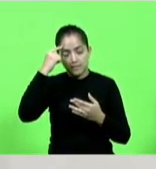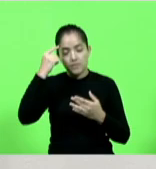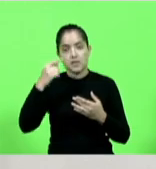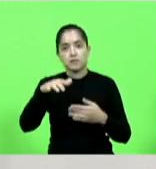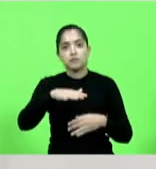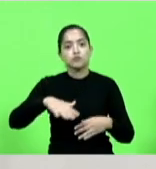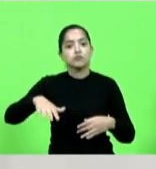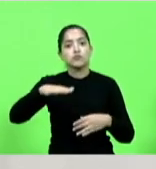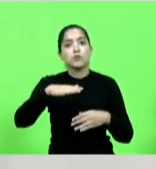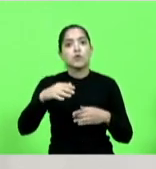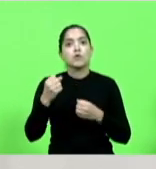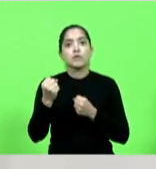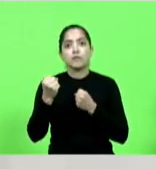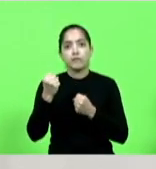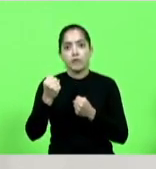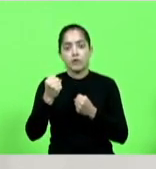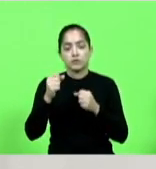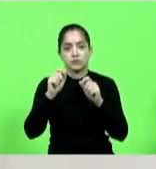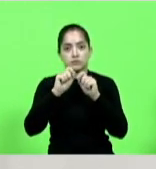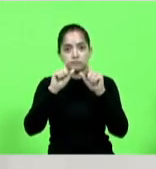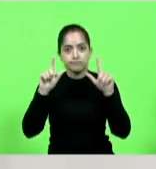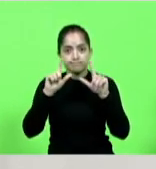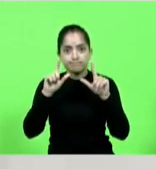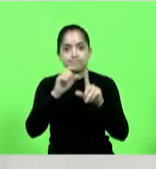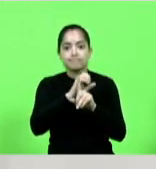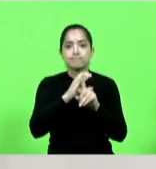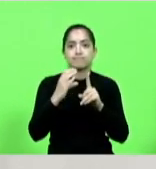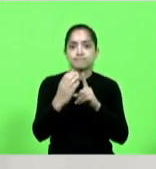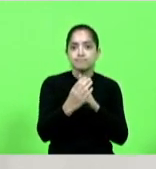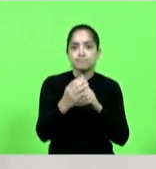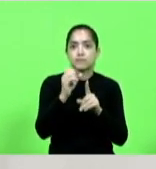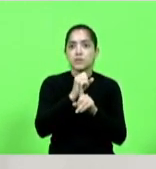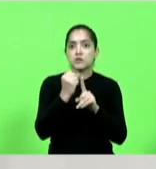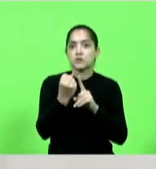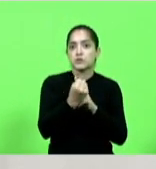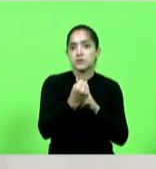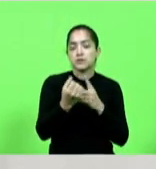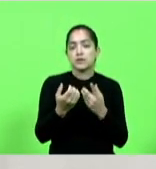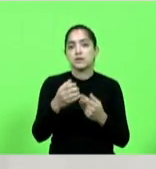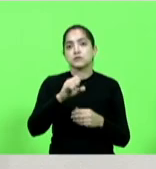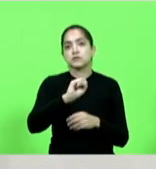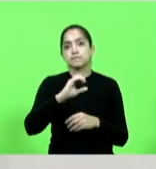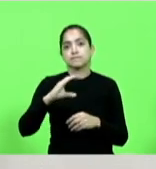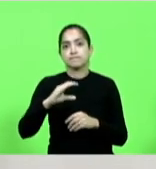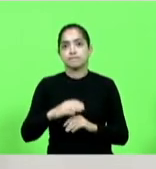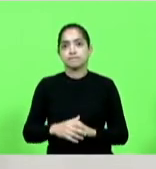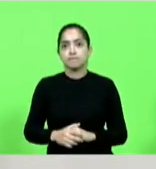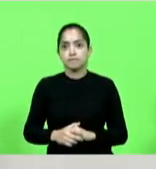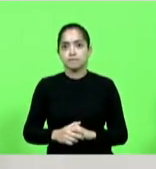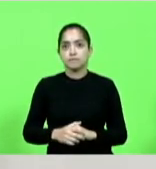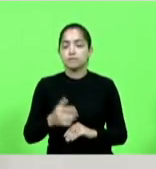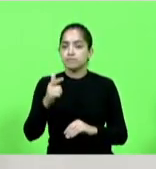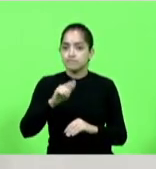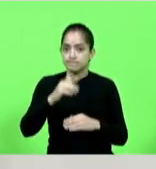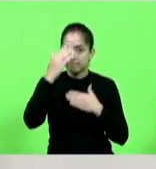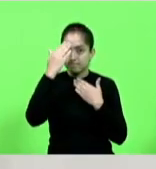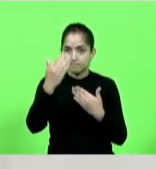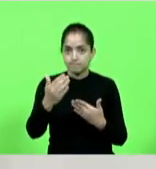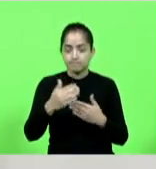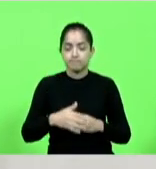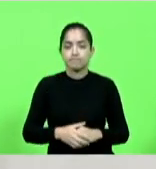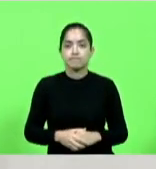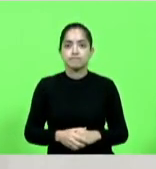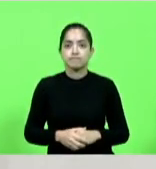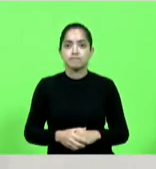muito forte de atenção às suas comunidades à sua sociedade e à Santa Catarina como um todo mais uma vez muito obrigado pelo espaço